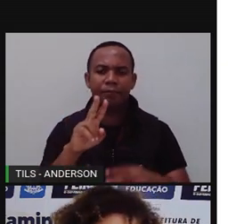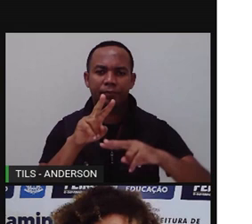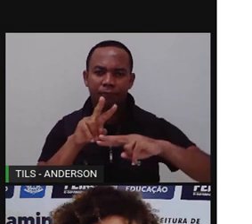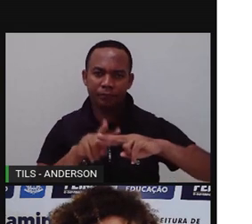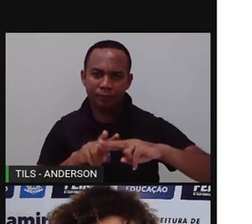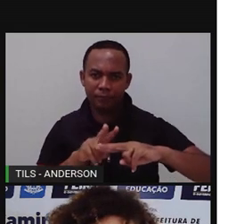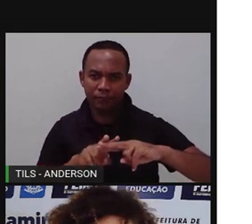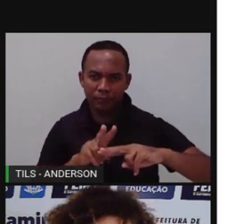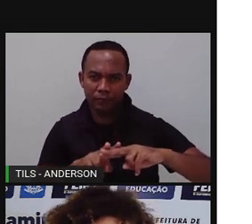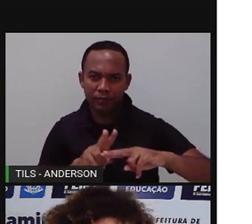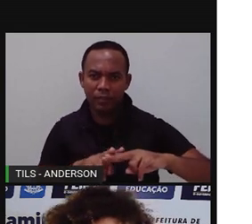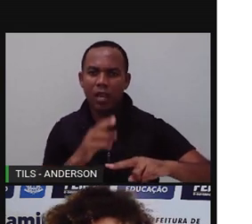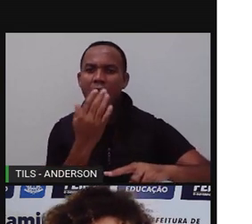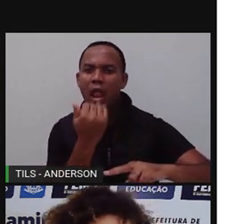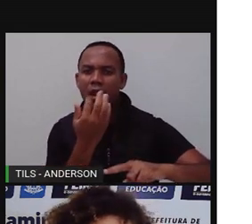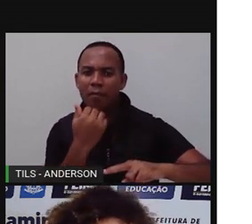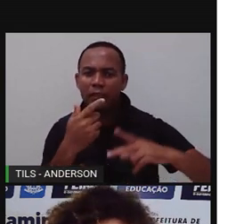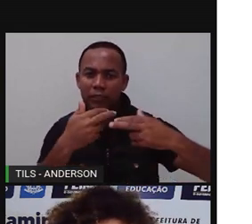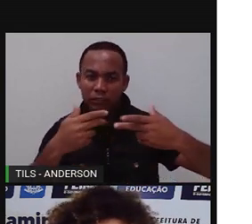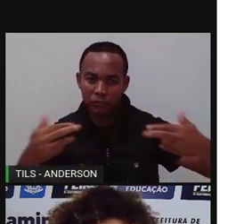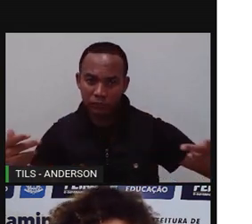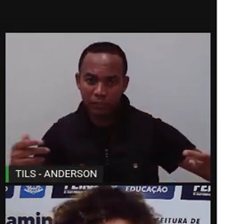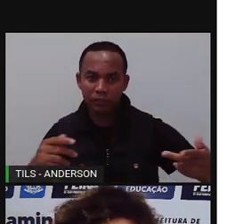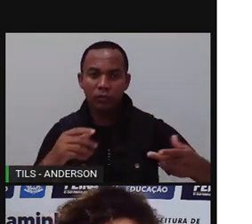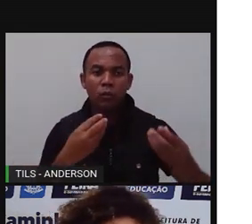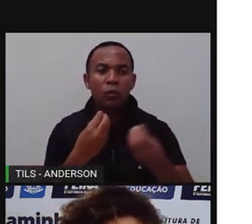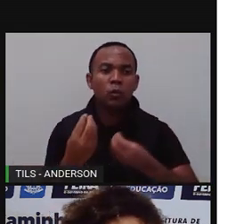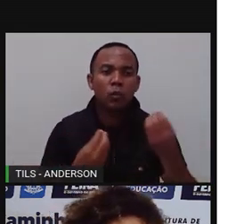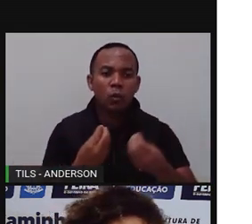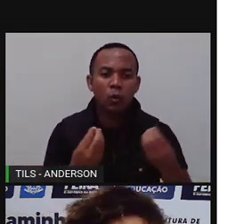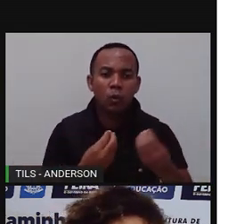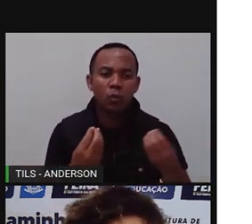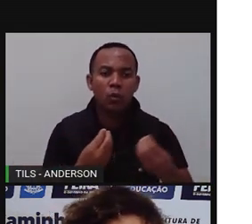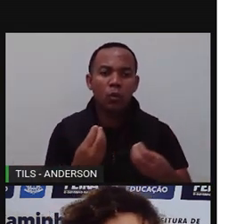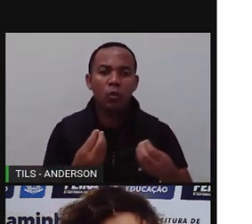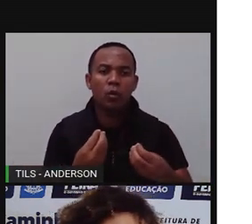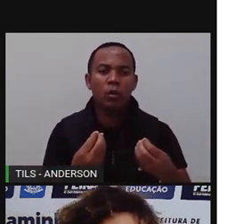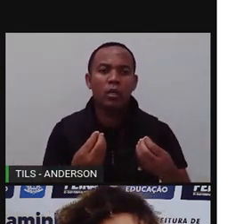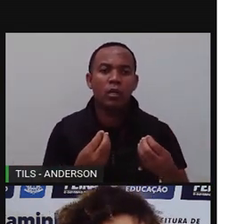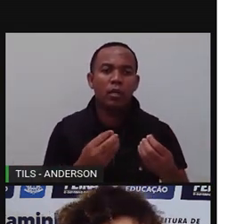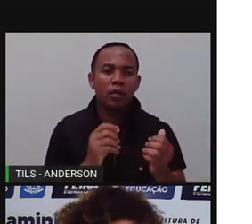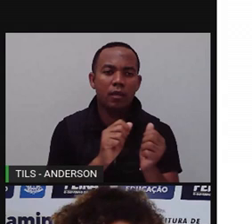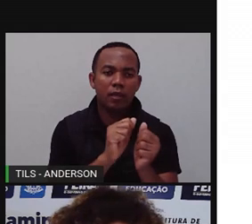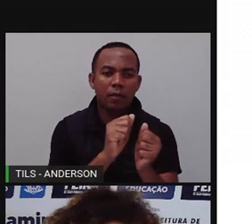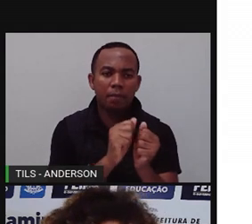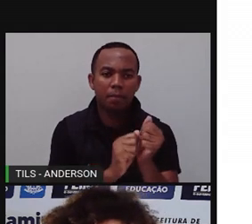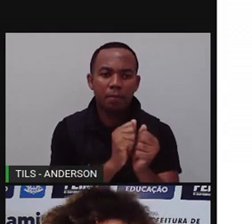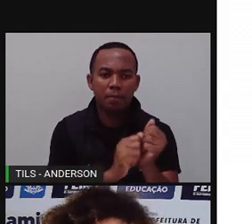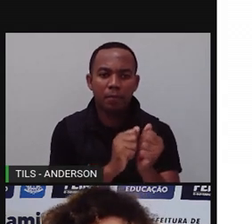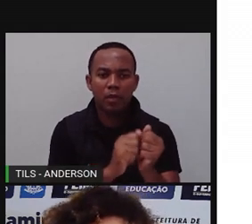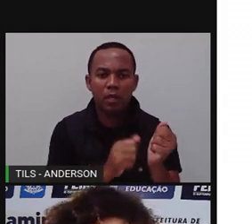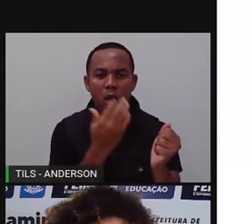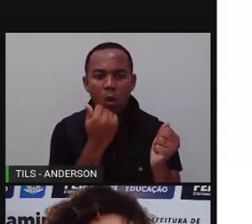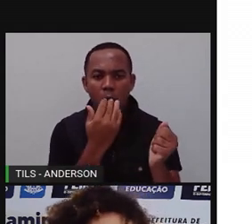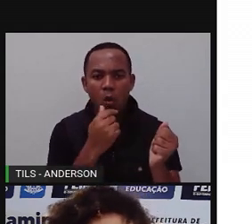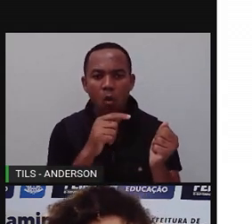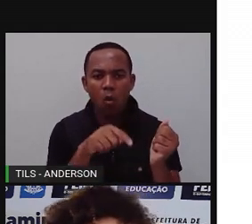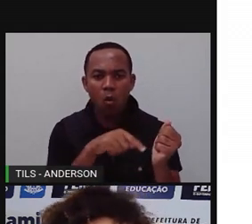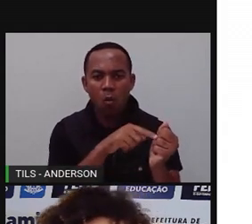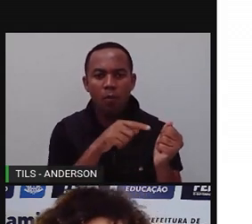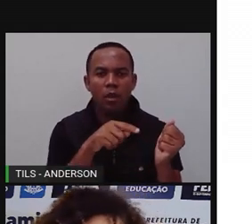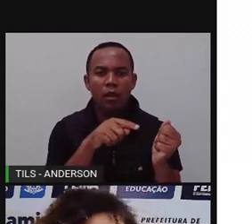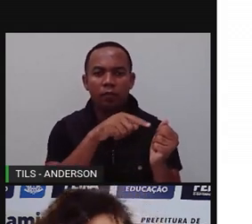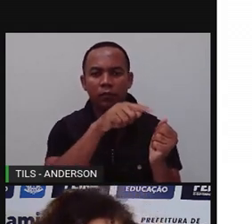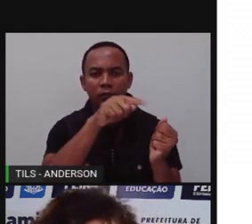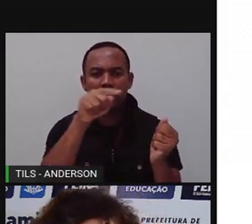rato? A cobra. Quem come a cobra? A coruja. Então, um vai se alimentando do outro, certo? E alguém come a